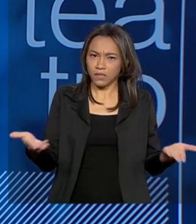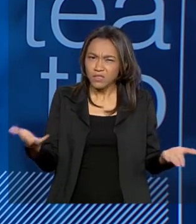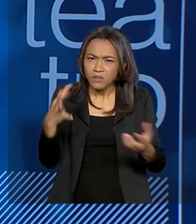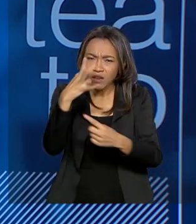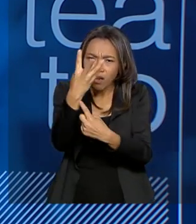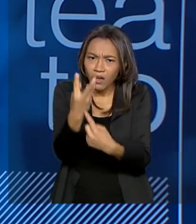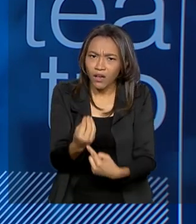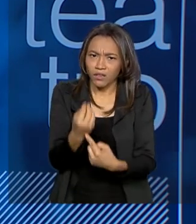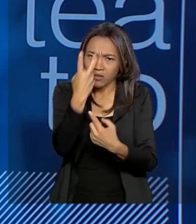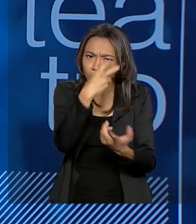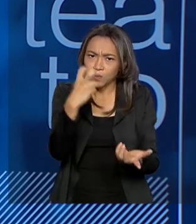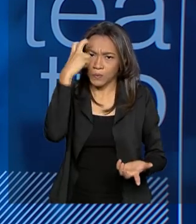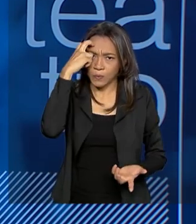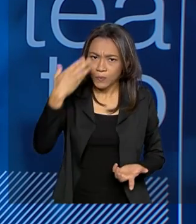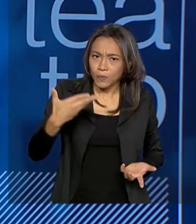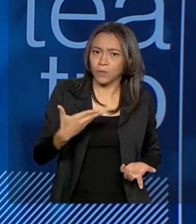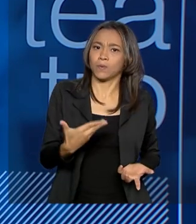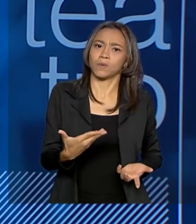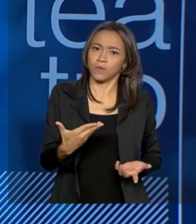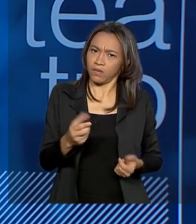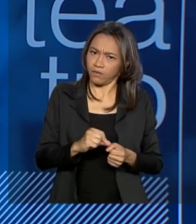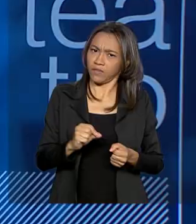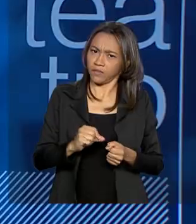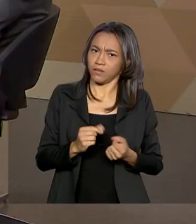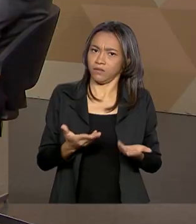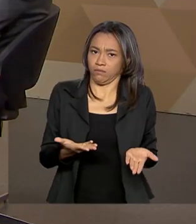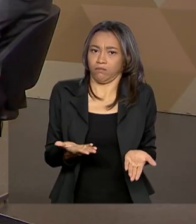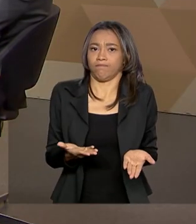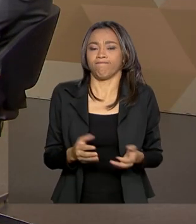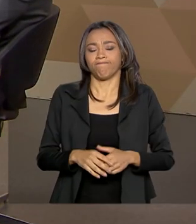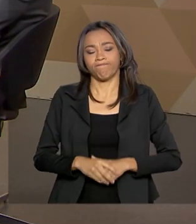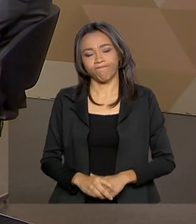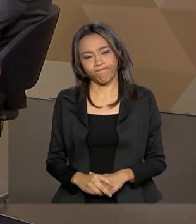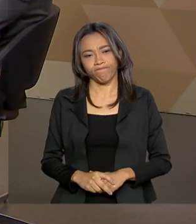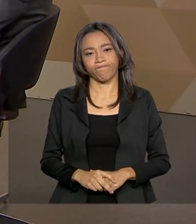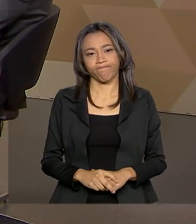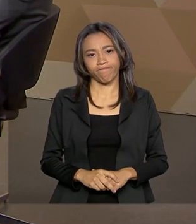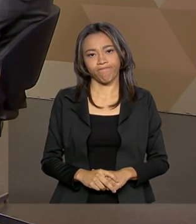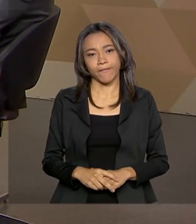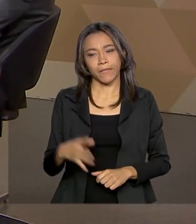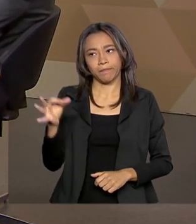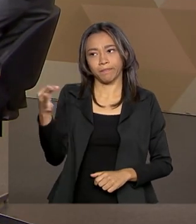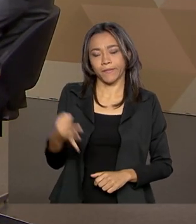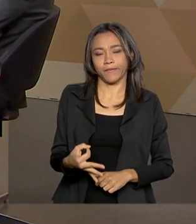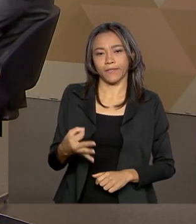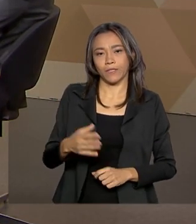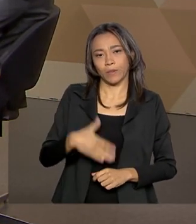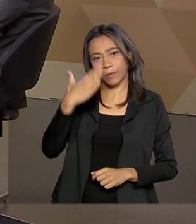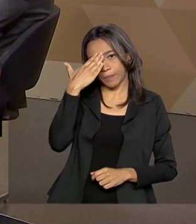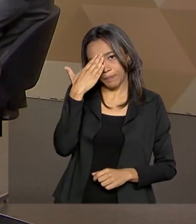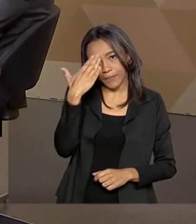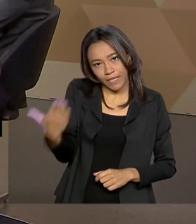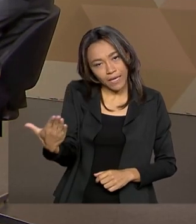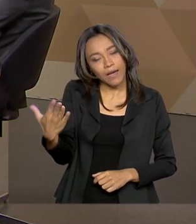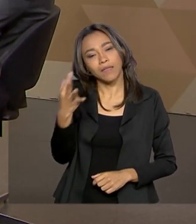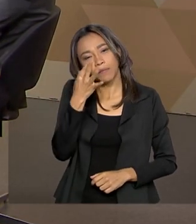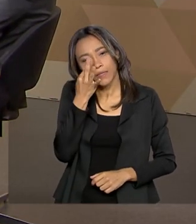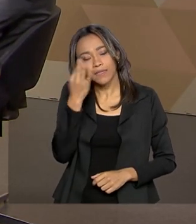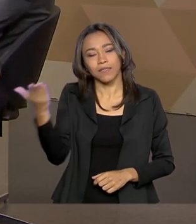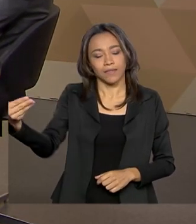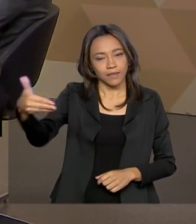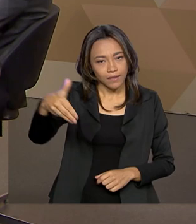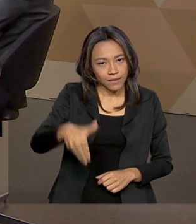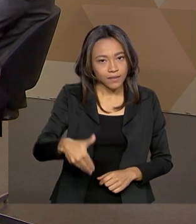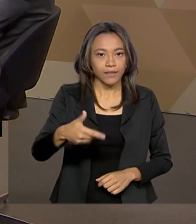cultura pode efetivamente realizar naquela comunidade. Perfeito, secretário. Muito obrigado pela presença aqui no